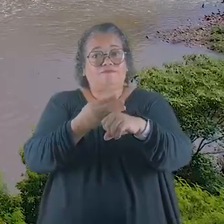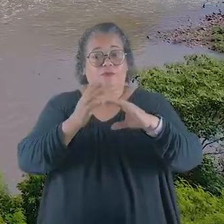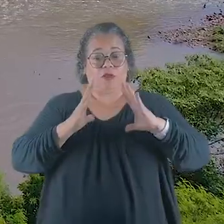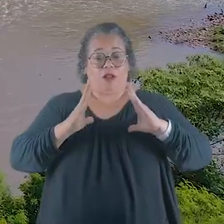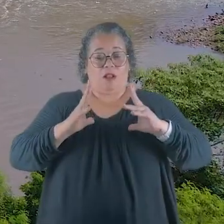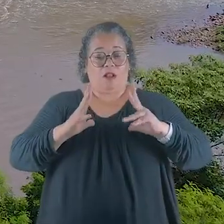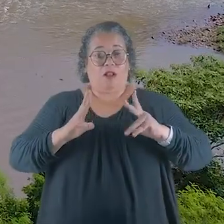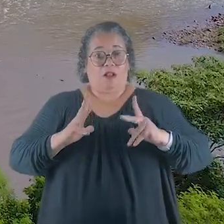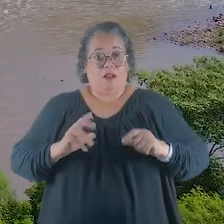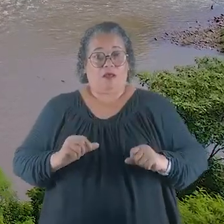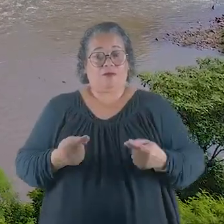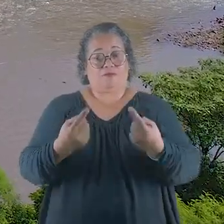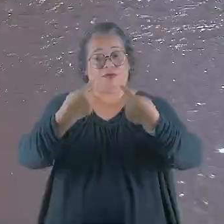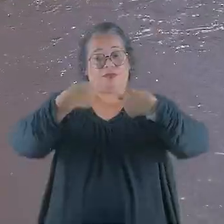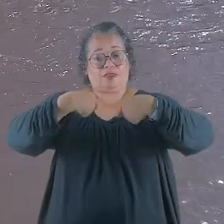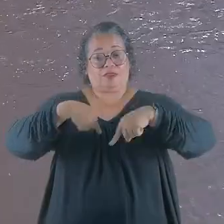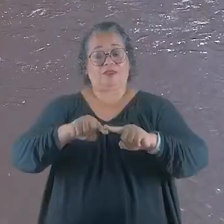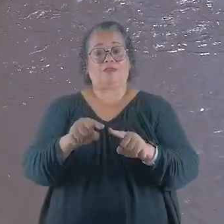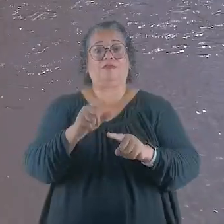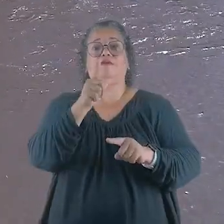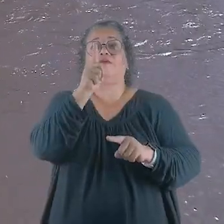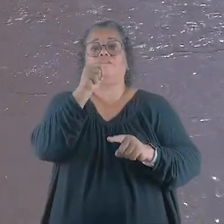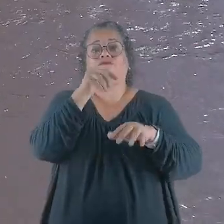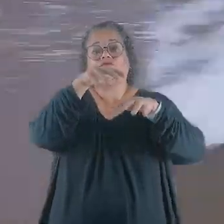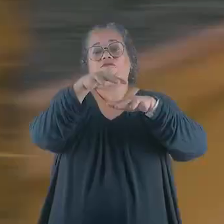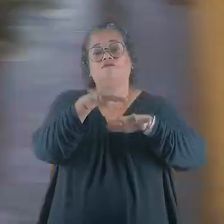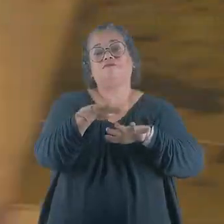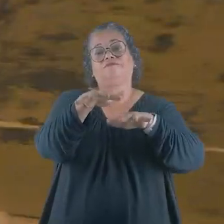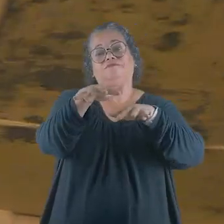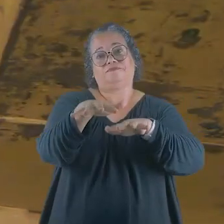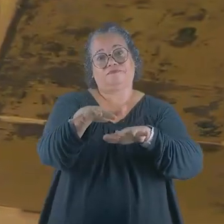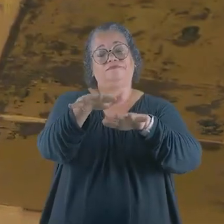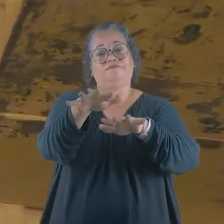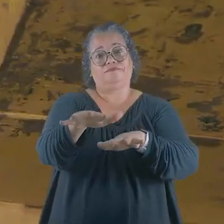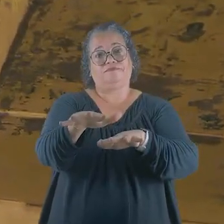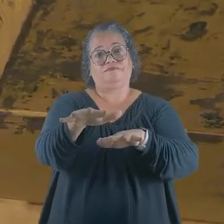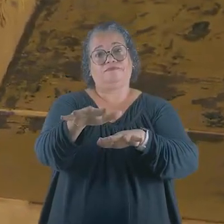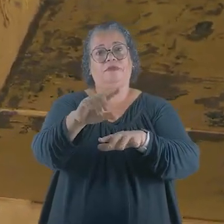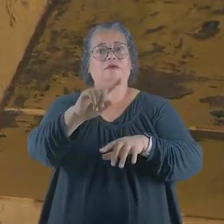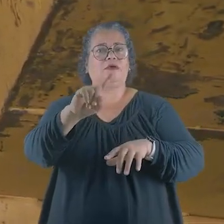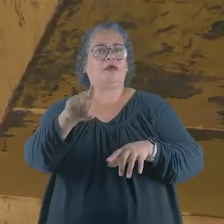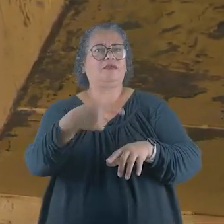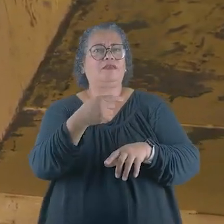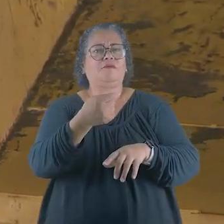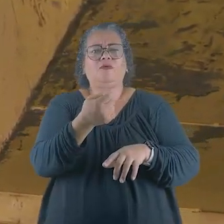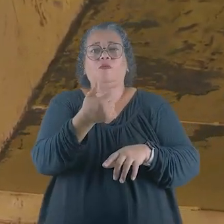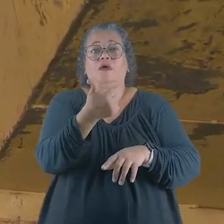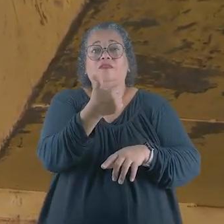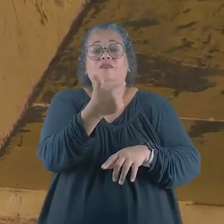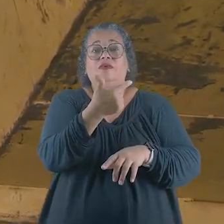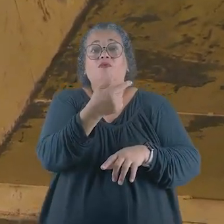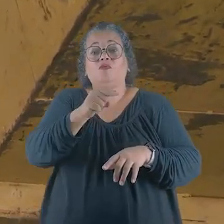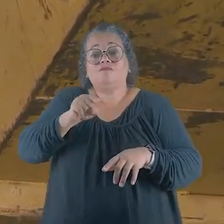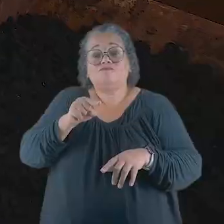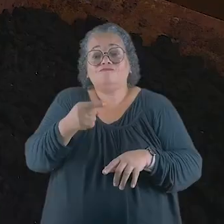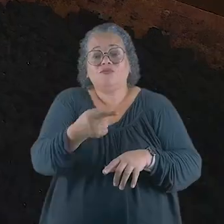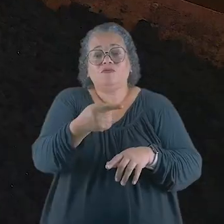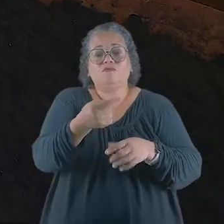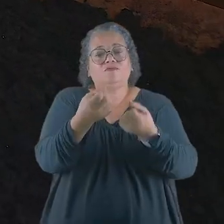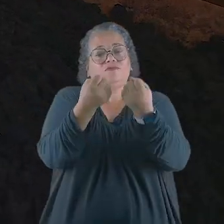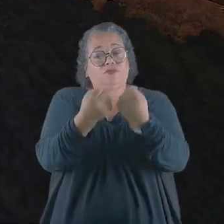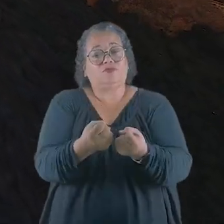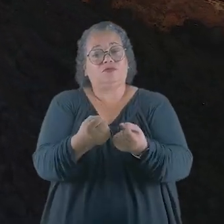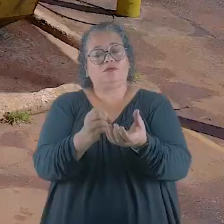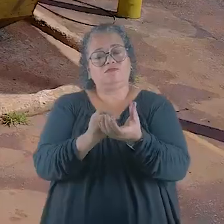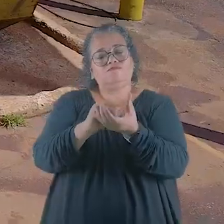faz o tratamento e devolve água limpa para a natureza. Depois direciona quase 2 mil toneladas por mês de